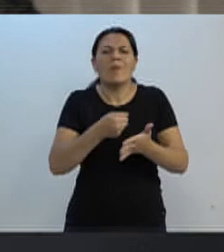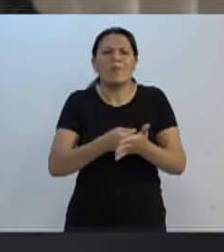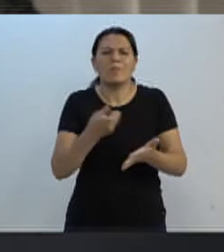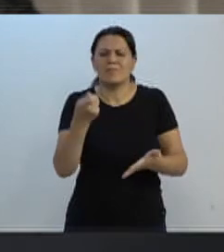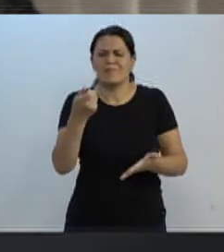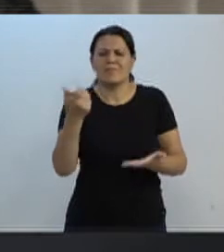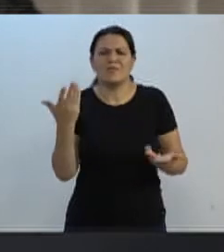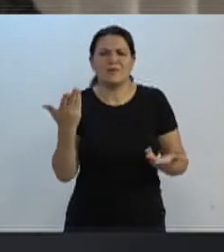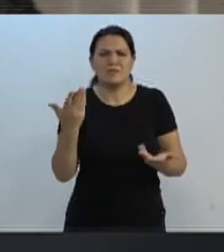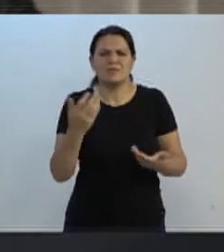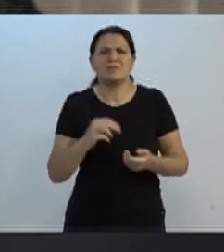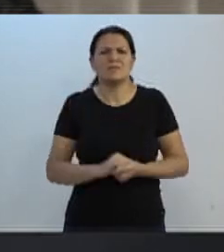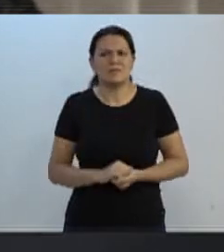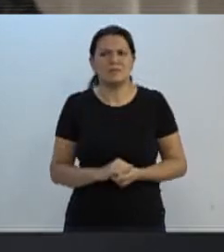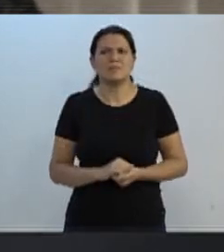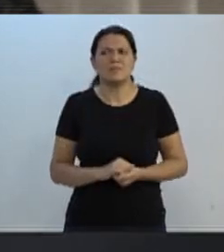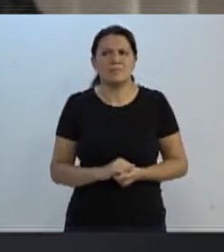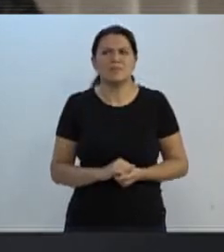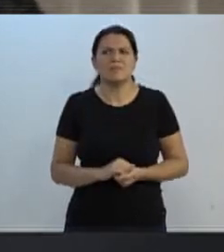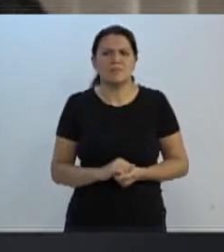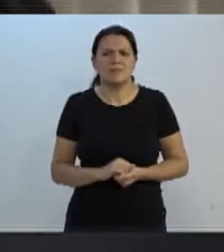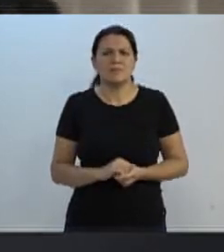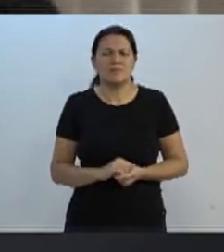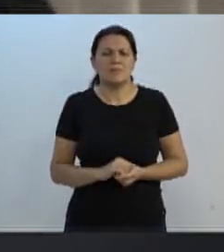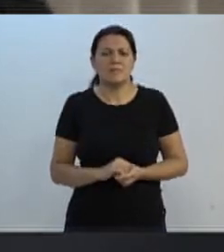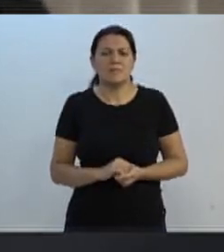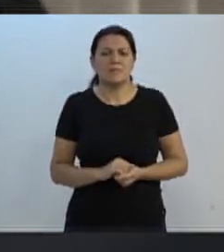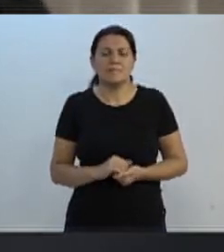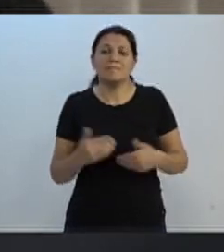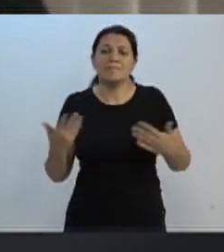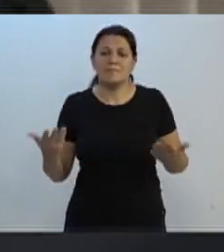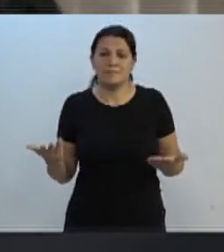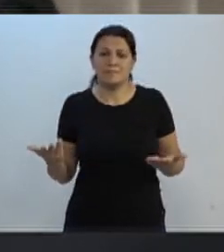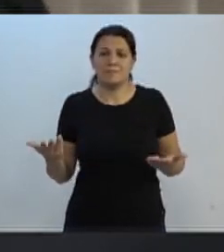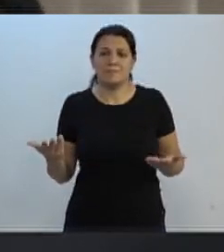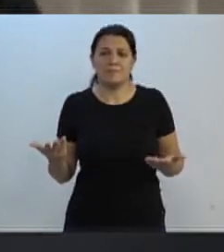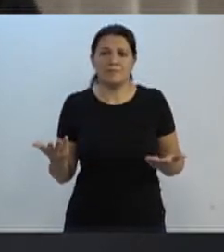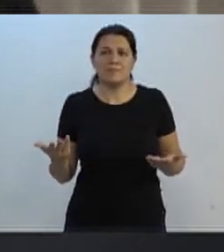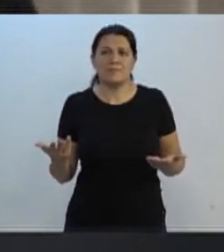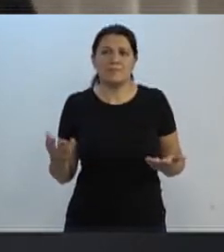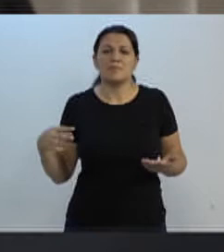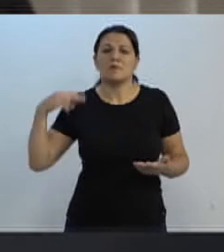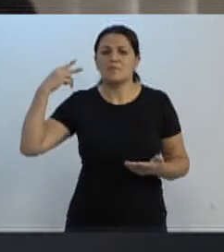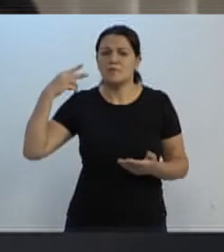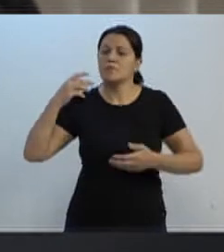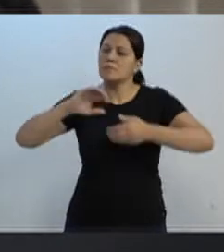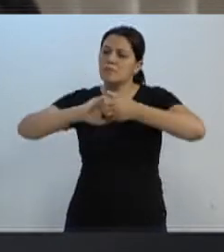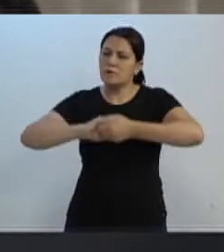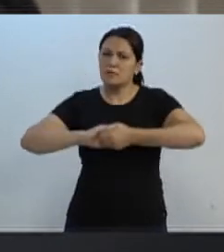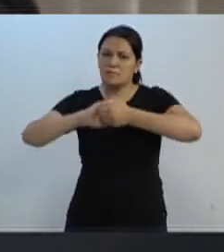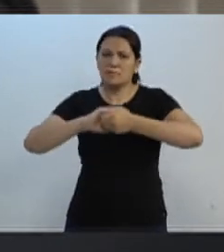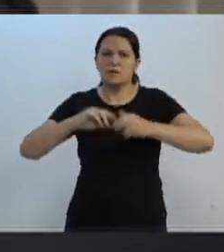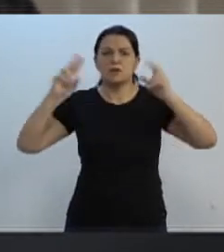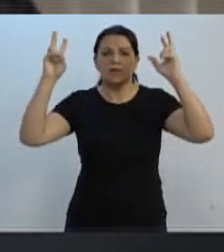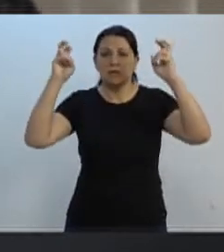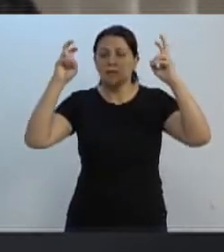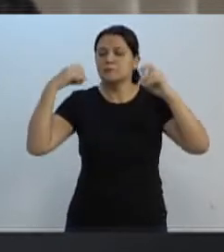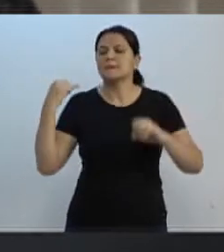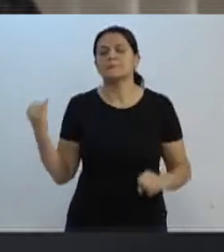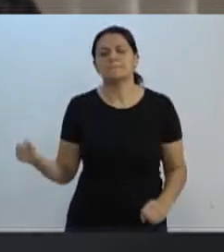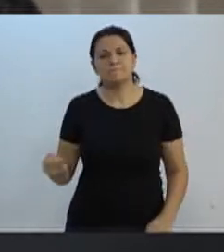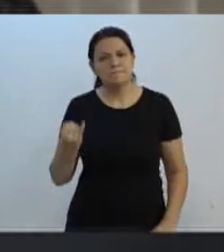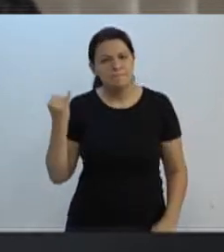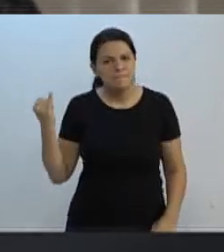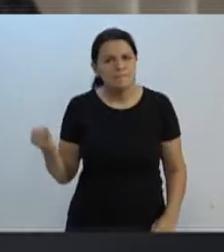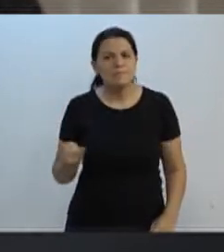na transparência esses valores, na metragem que estão sendo cobrados. Então, vereador, parabéns por esse tema, é importante esse